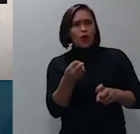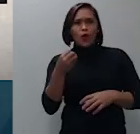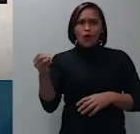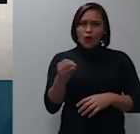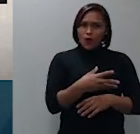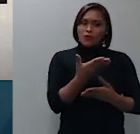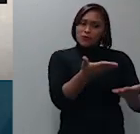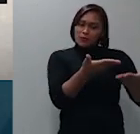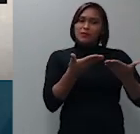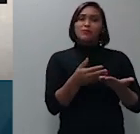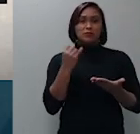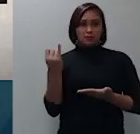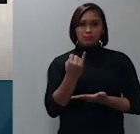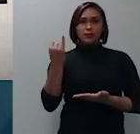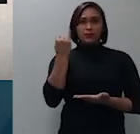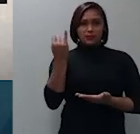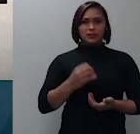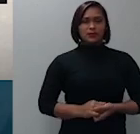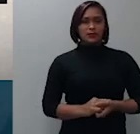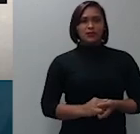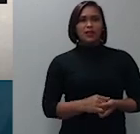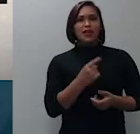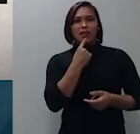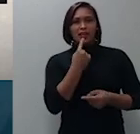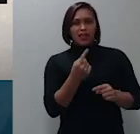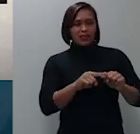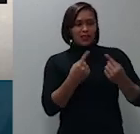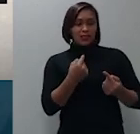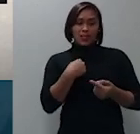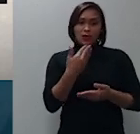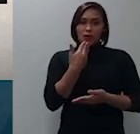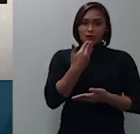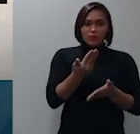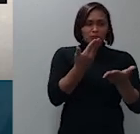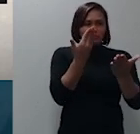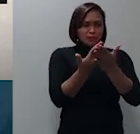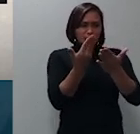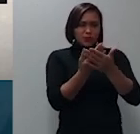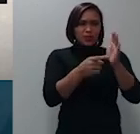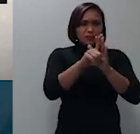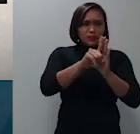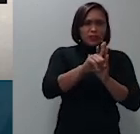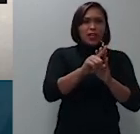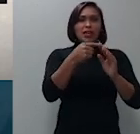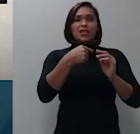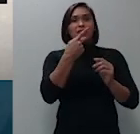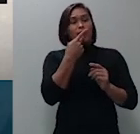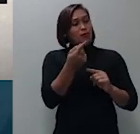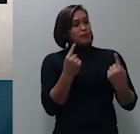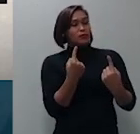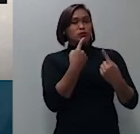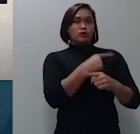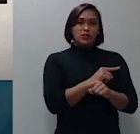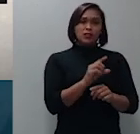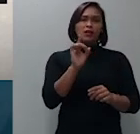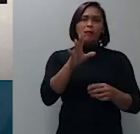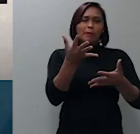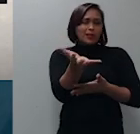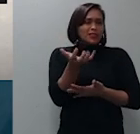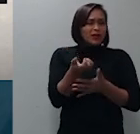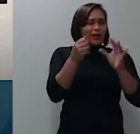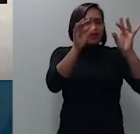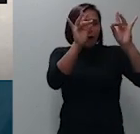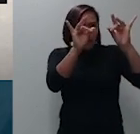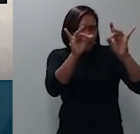então está bem eu peço vista não estou dizendo que vou divergir de vossa excelência mas quero dar uma olhadinha com com